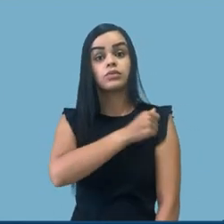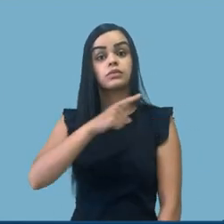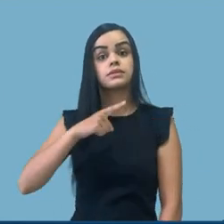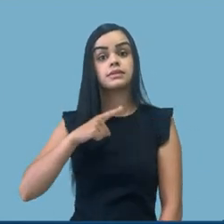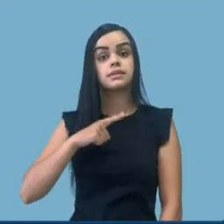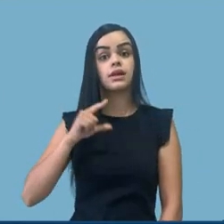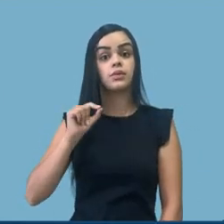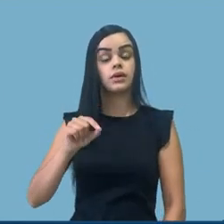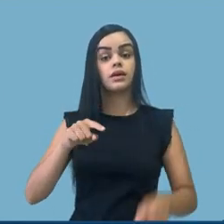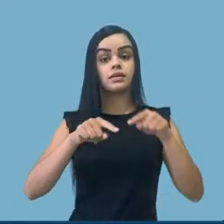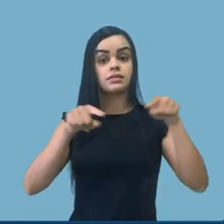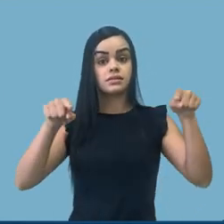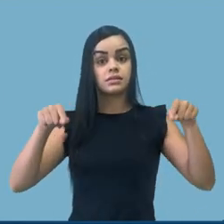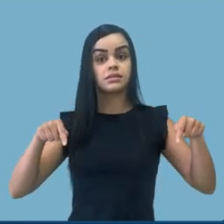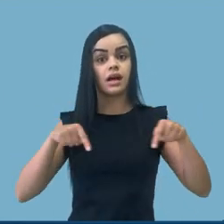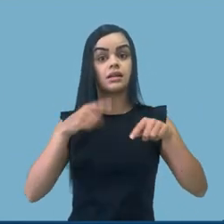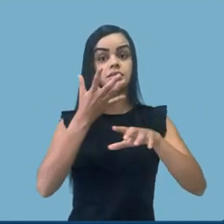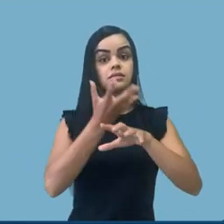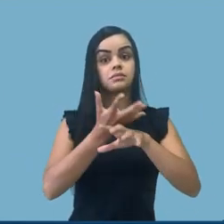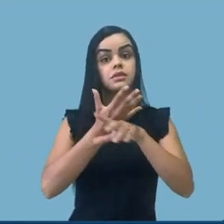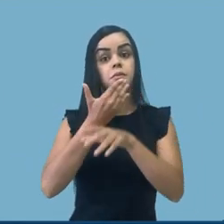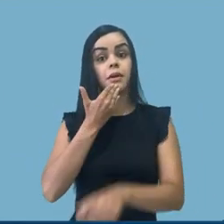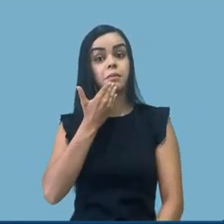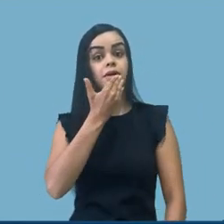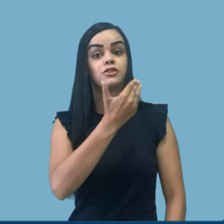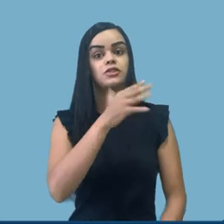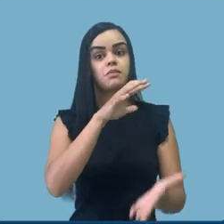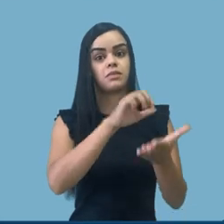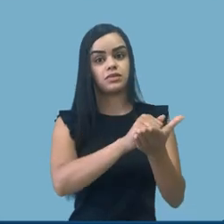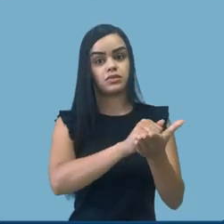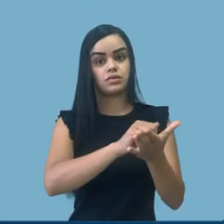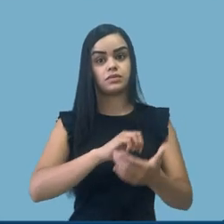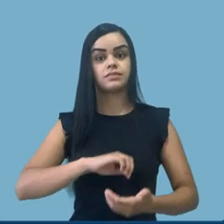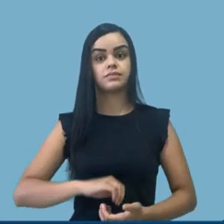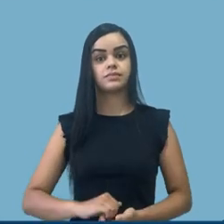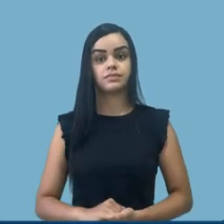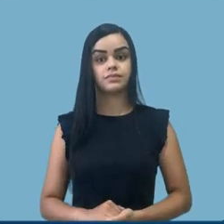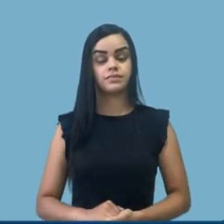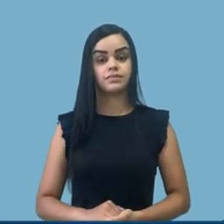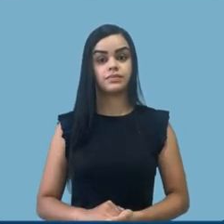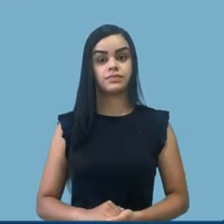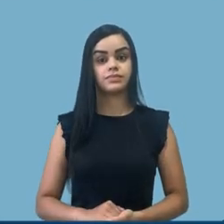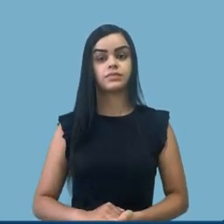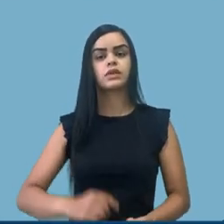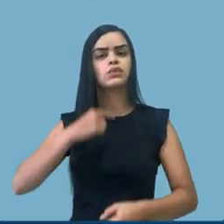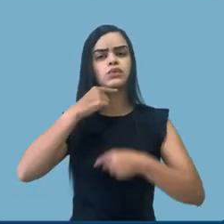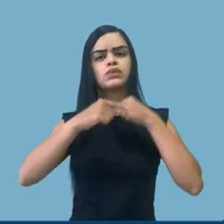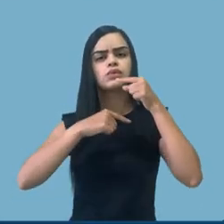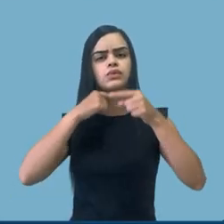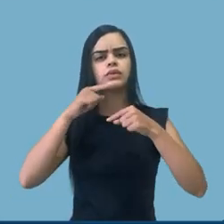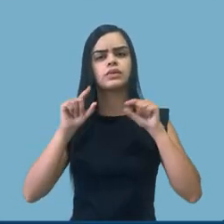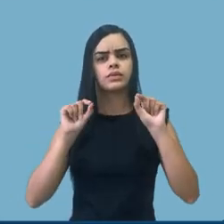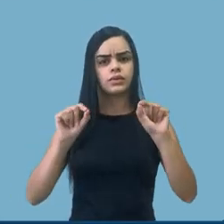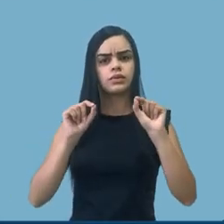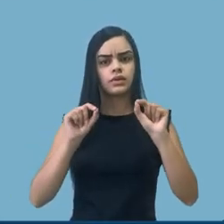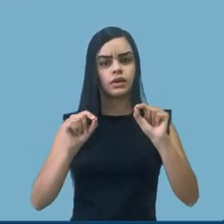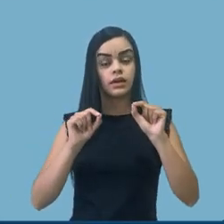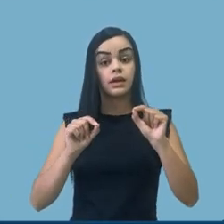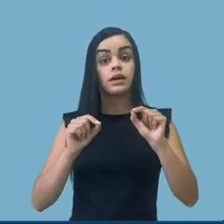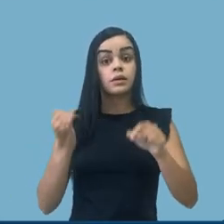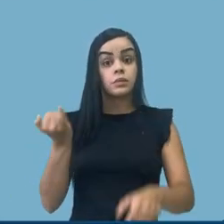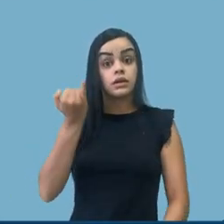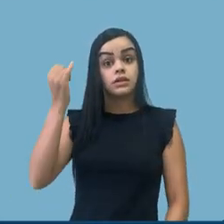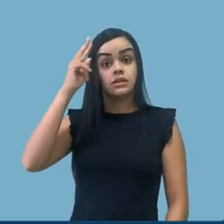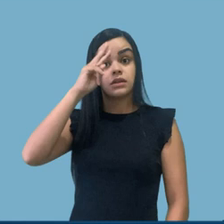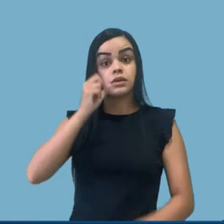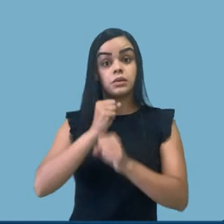de turmas e disciplinas para solicitar matrícula. Uma dúvida, né, um procedimento importante,